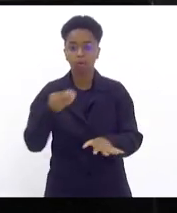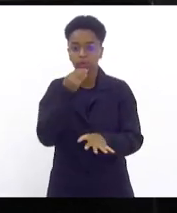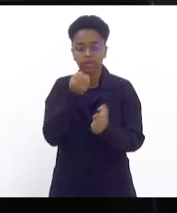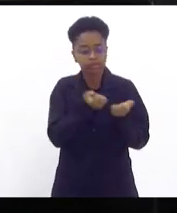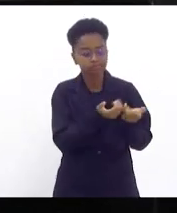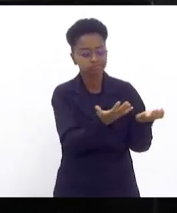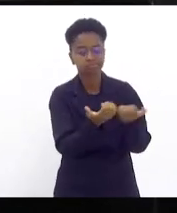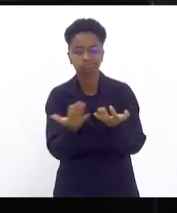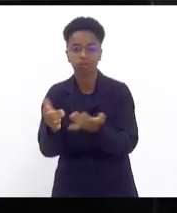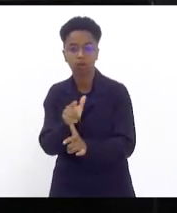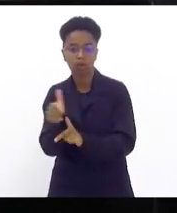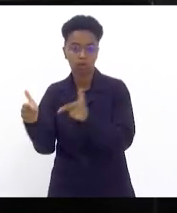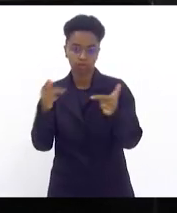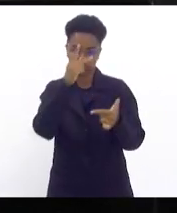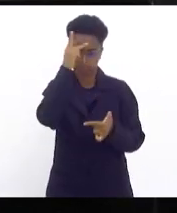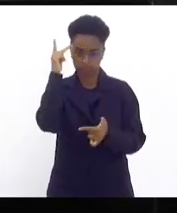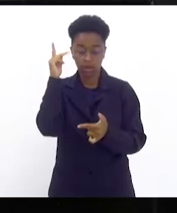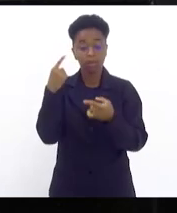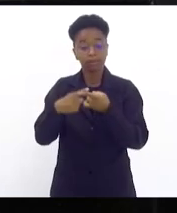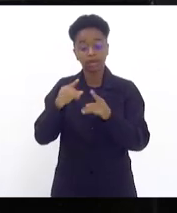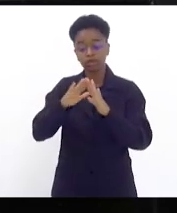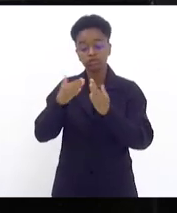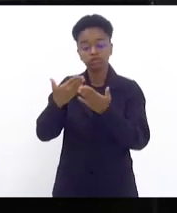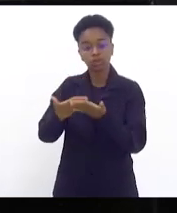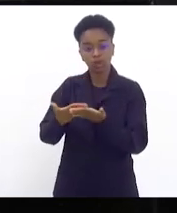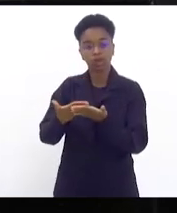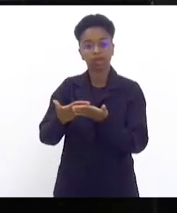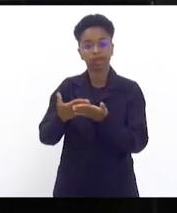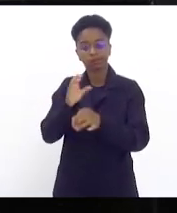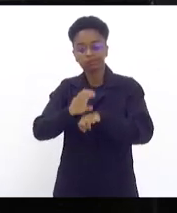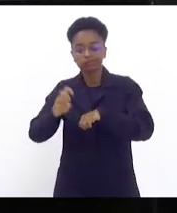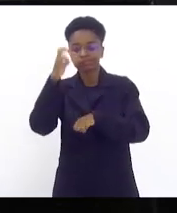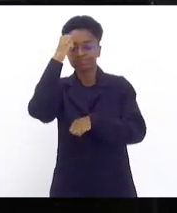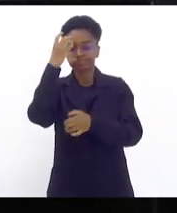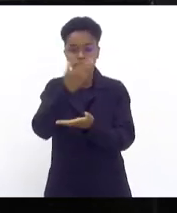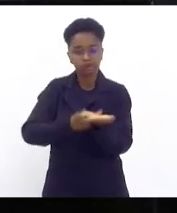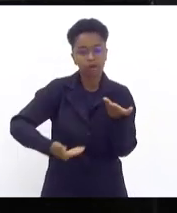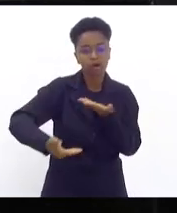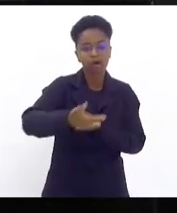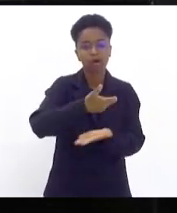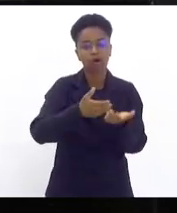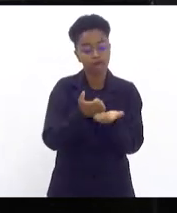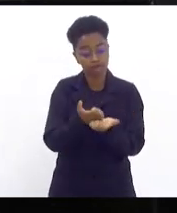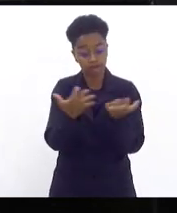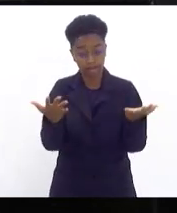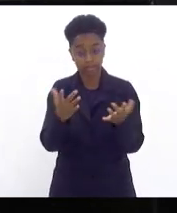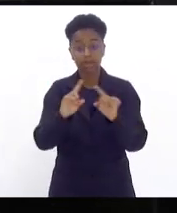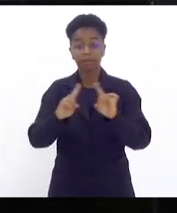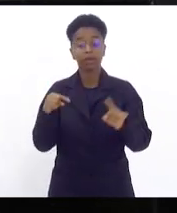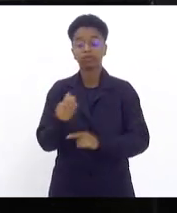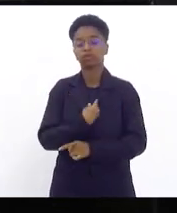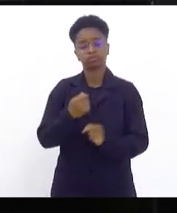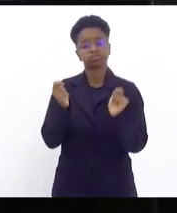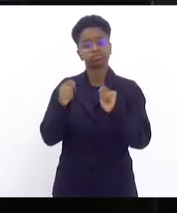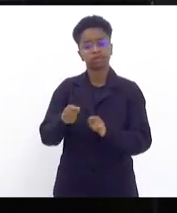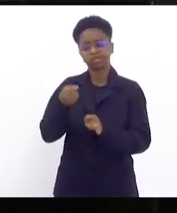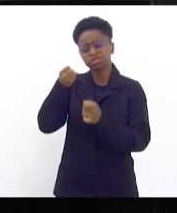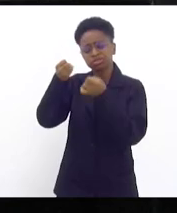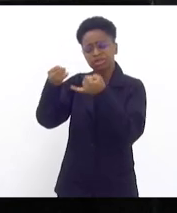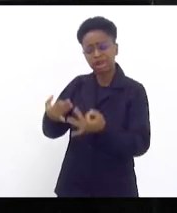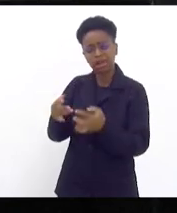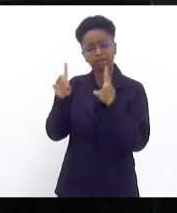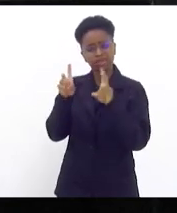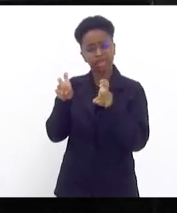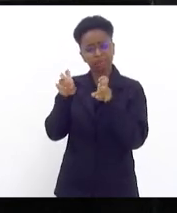que a escola intercultural oferece, mas aqui a gente pode falar numa situação um pouco mais